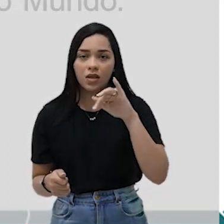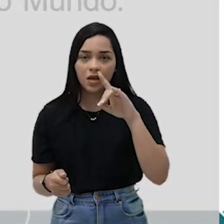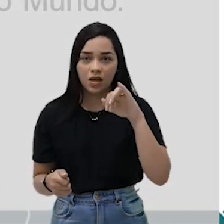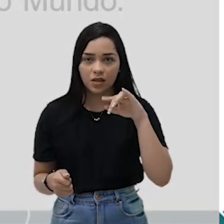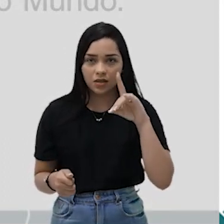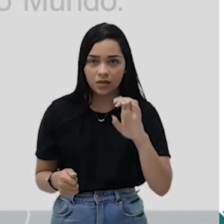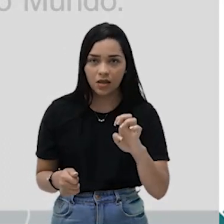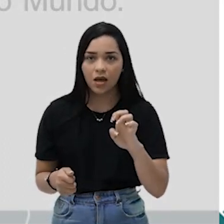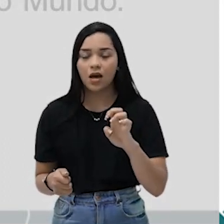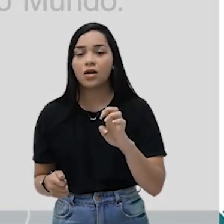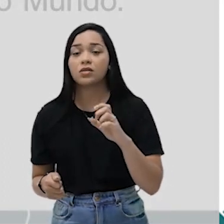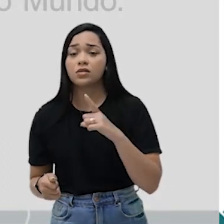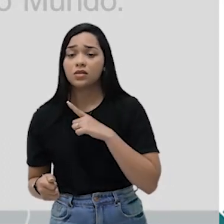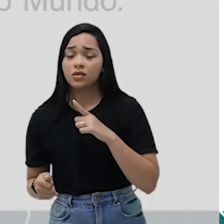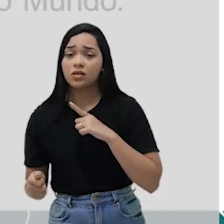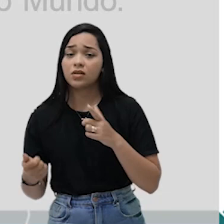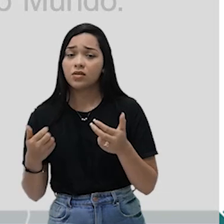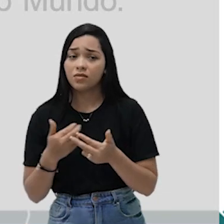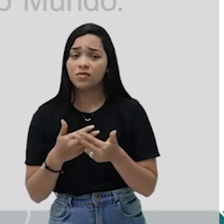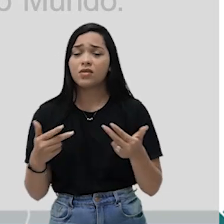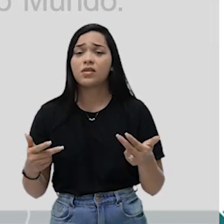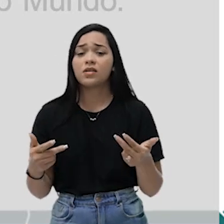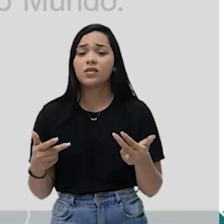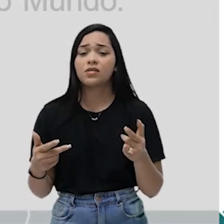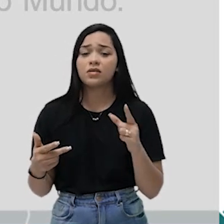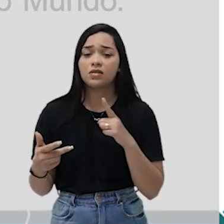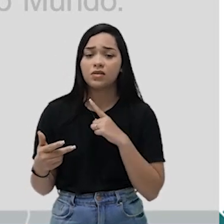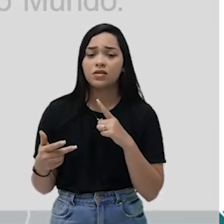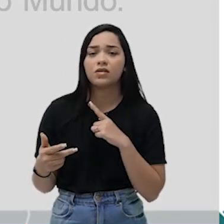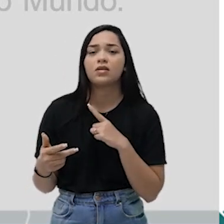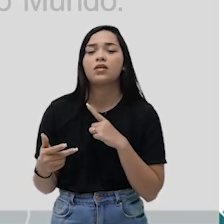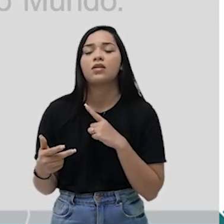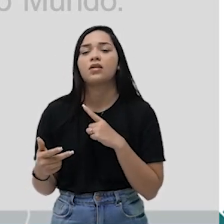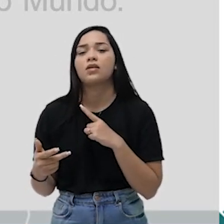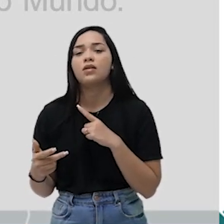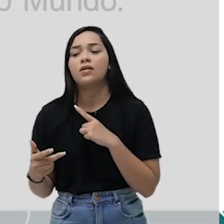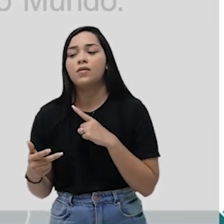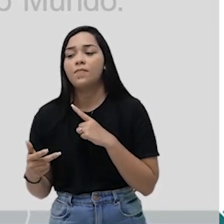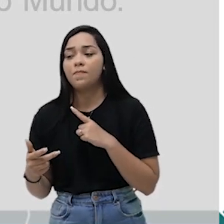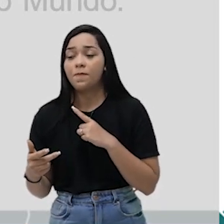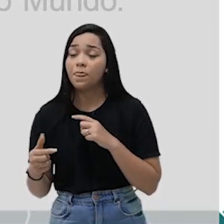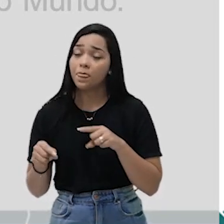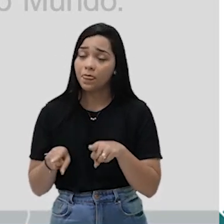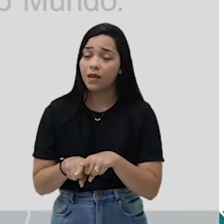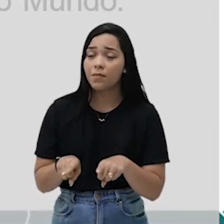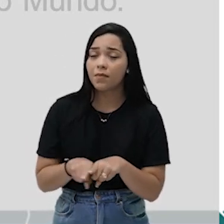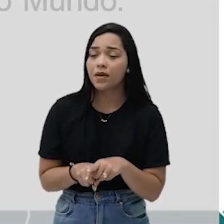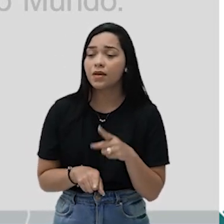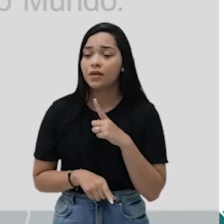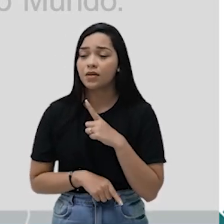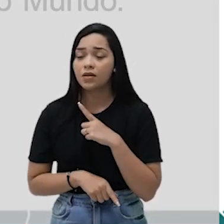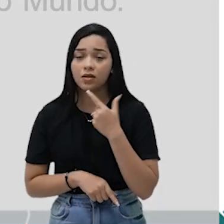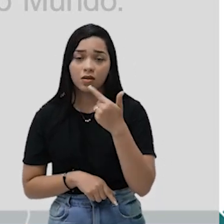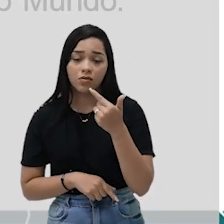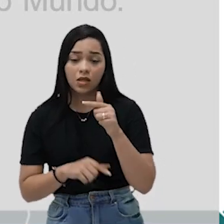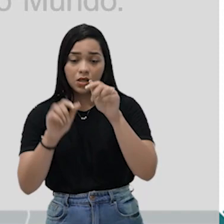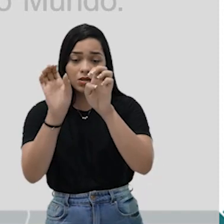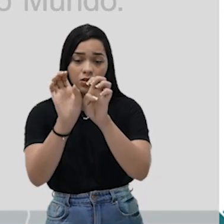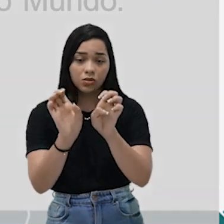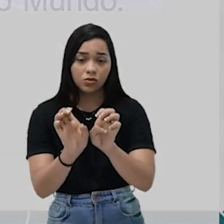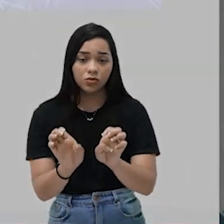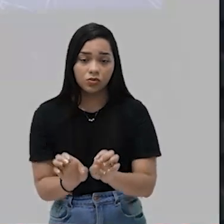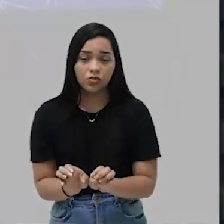com civilizações, com povos civilizados e até mesmo sem estruturas